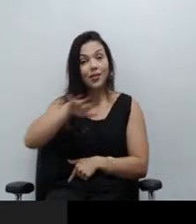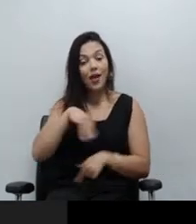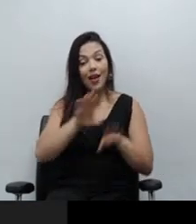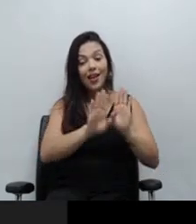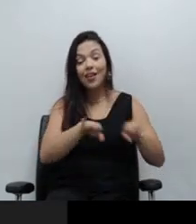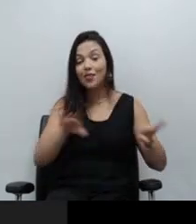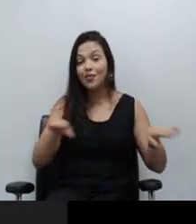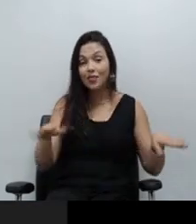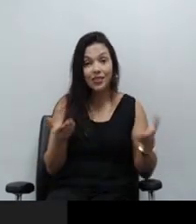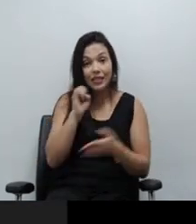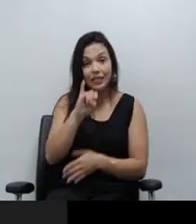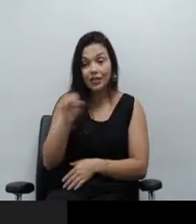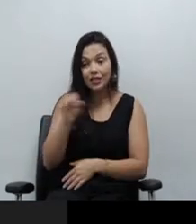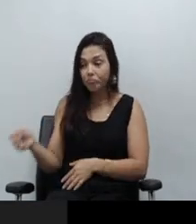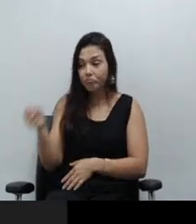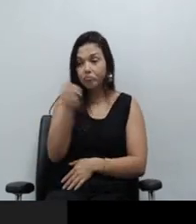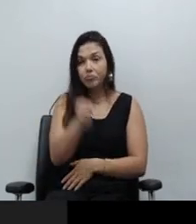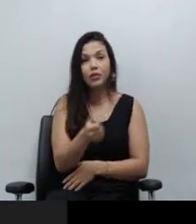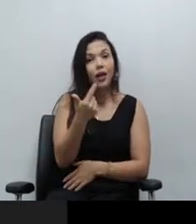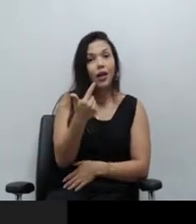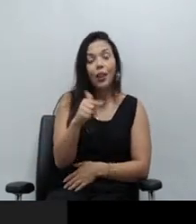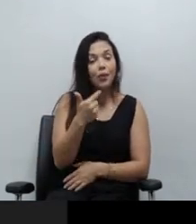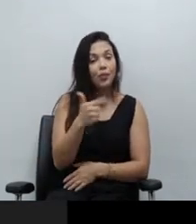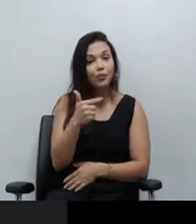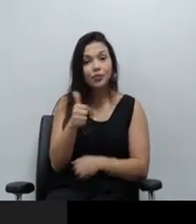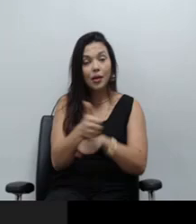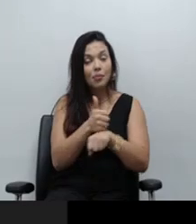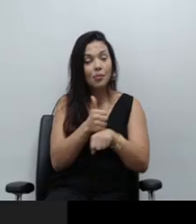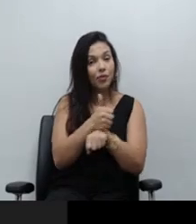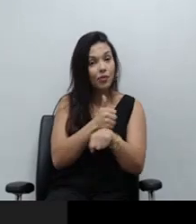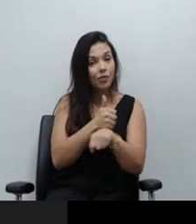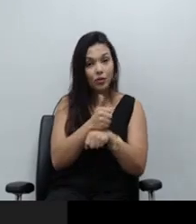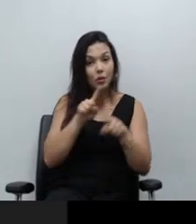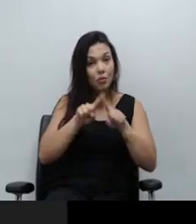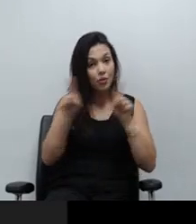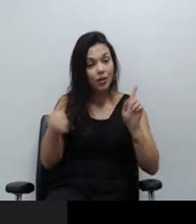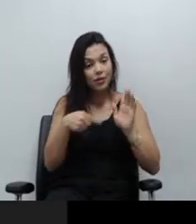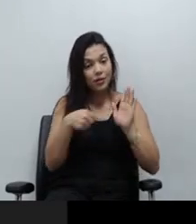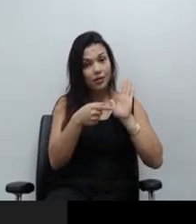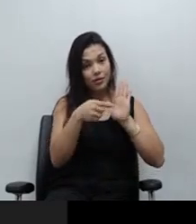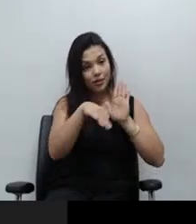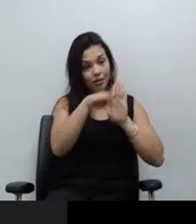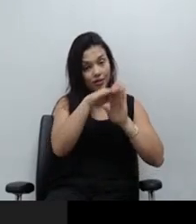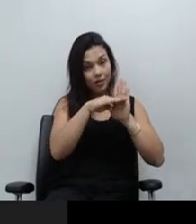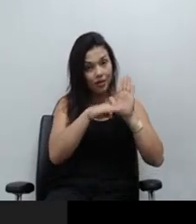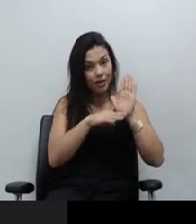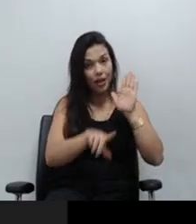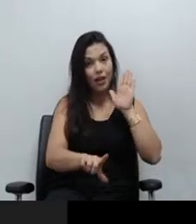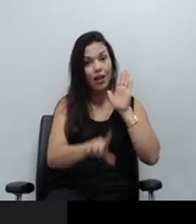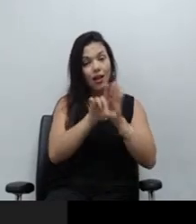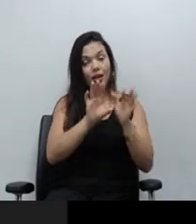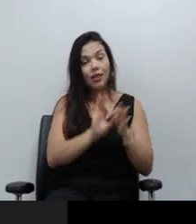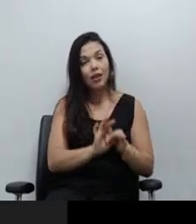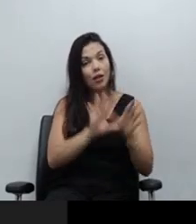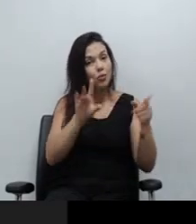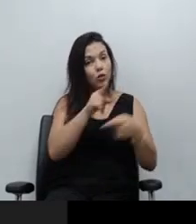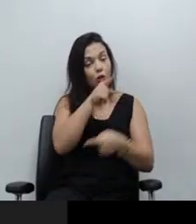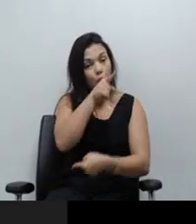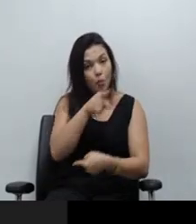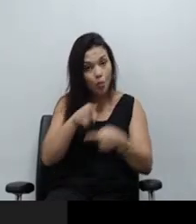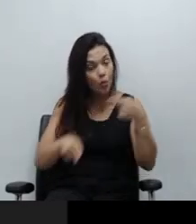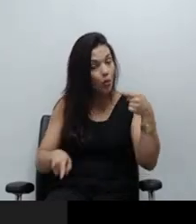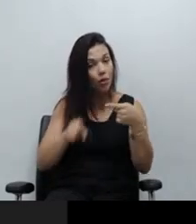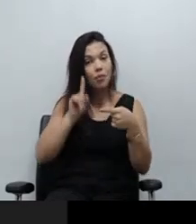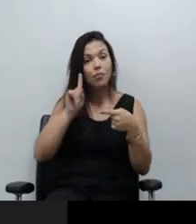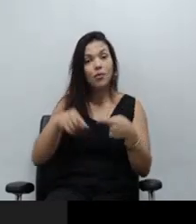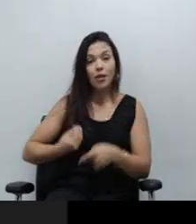nenhum cargo terá essa atribuição e a deliberação proíbe expressamente os provisionamentos em comarcas onde existe unidade